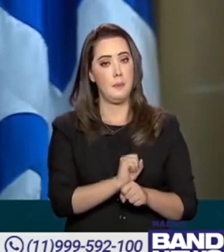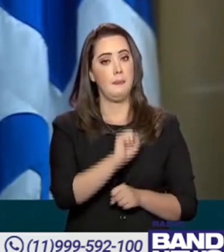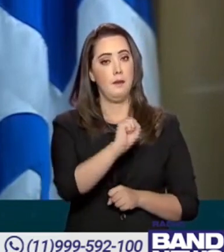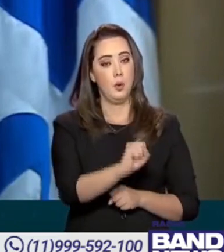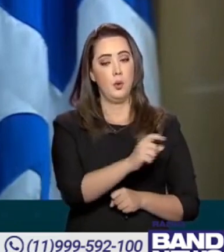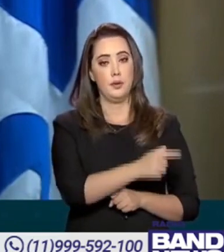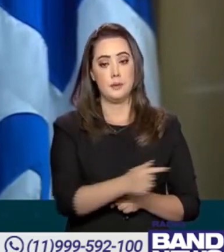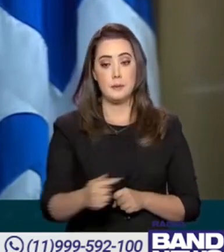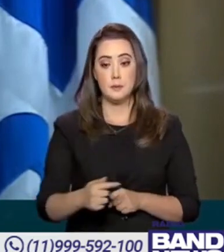intervalo de oito semanas. vamos lá.